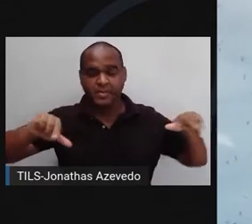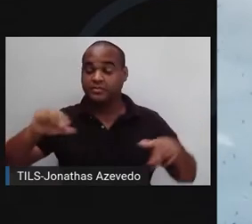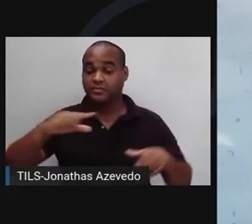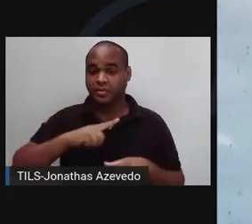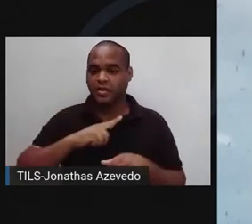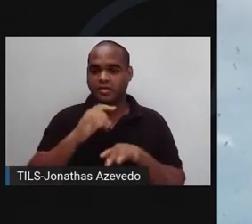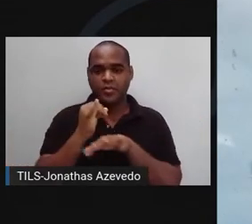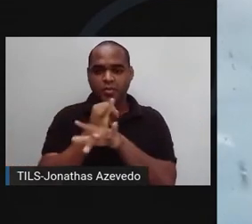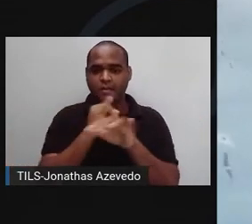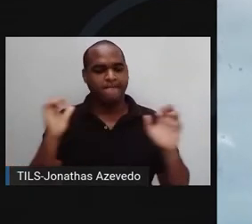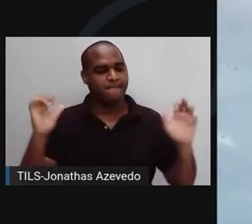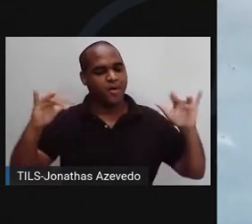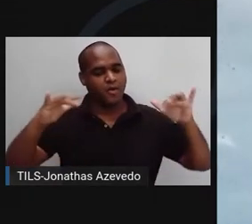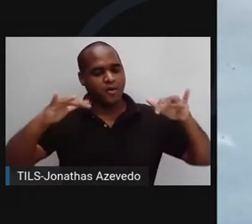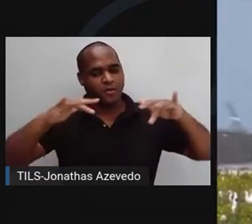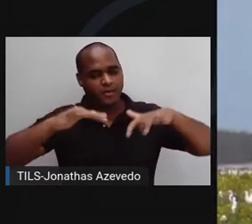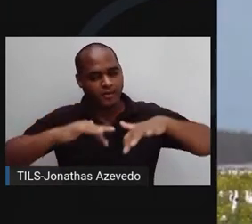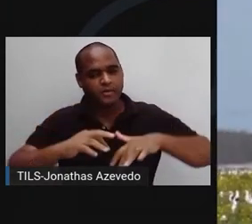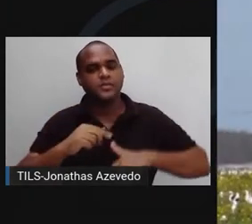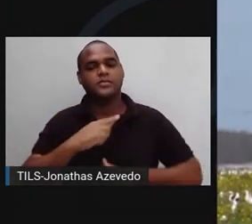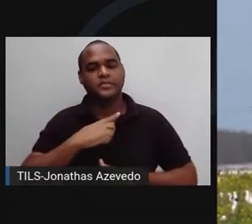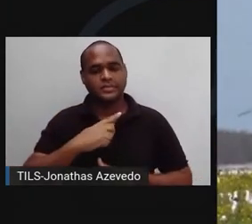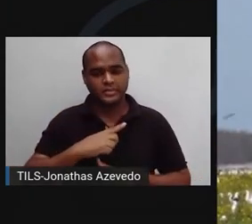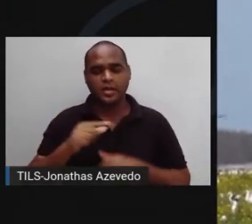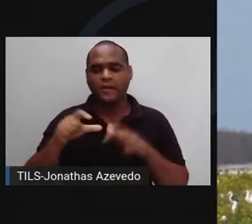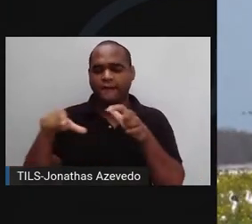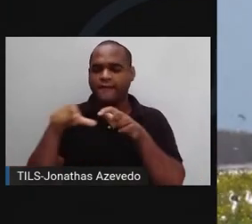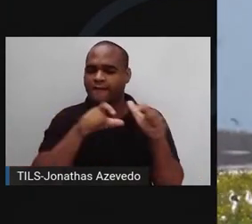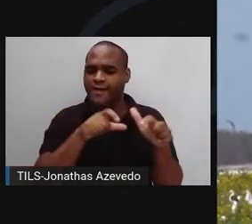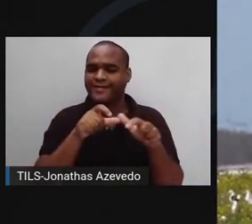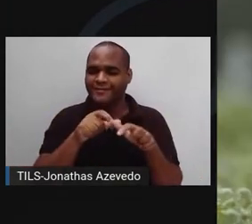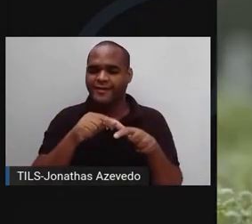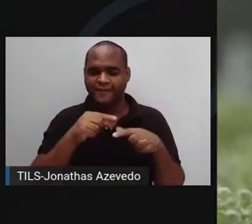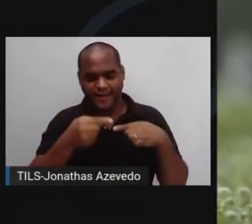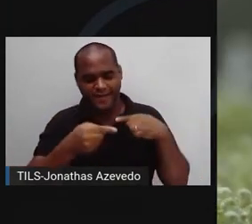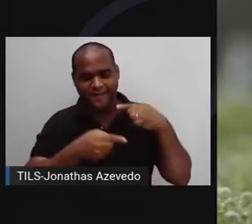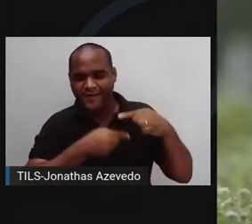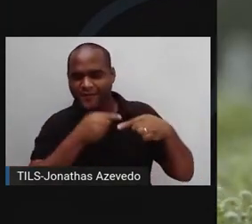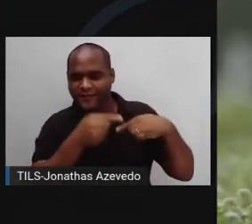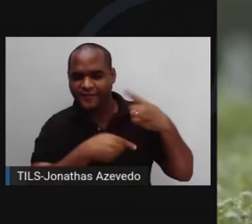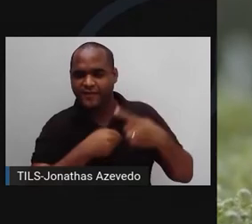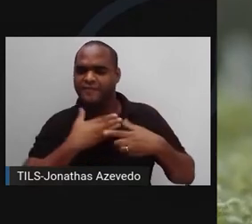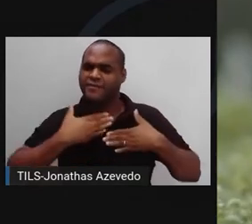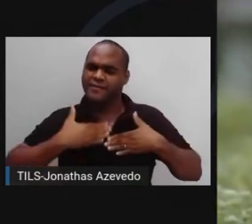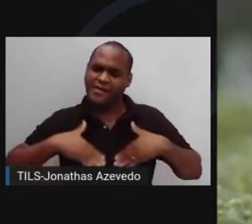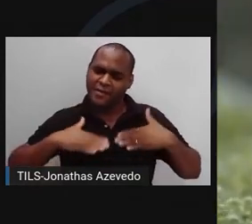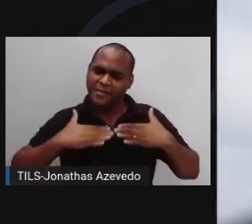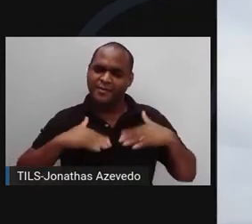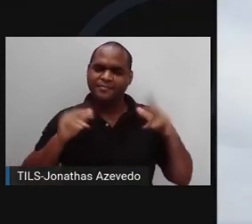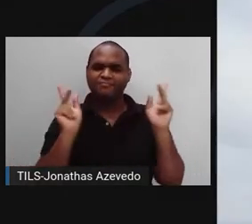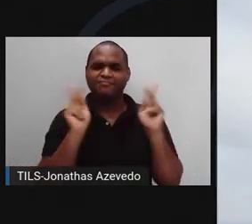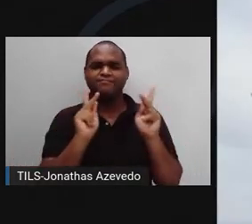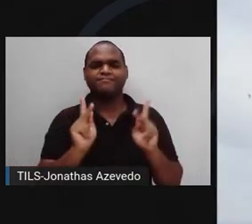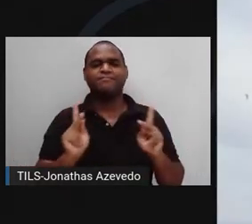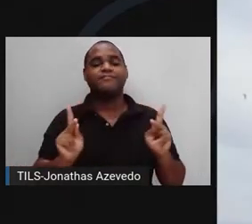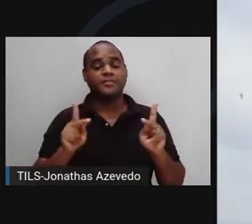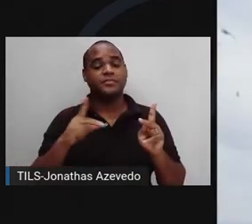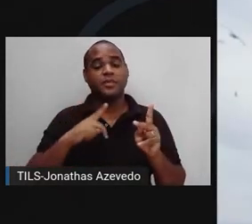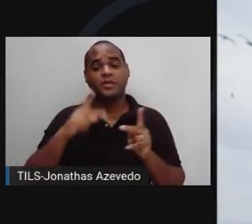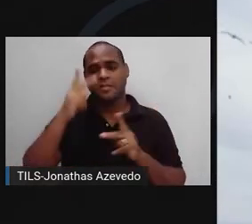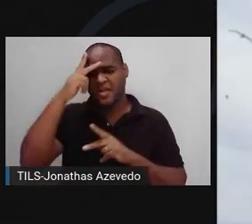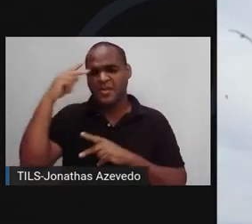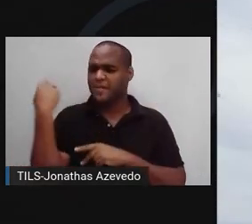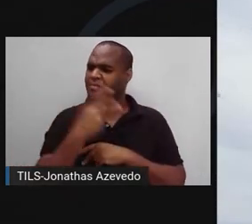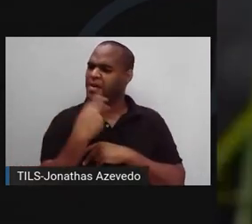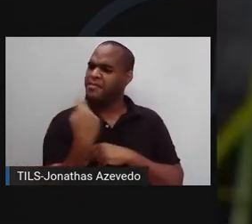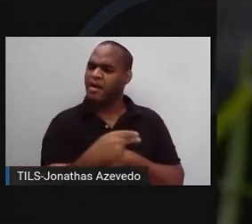completamente. Eles vêm aqui para se reproduzir com calma e sossego. Afinal, não tem ninguém aqui